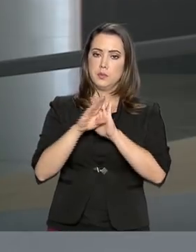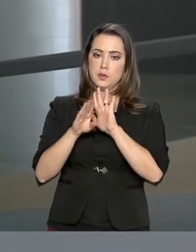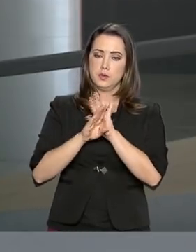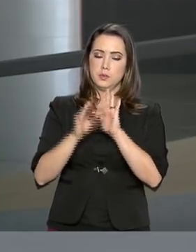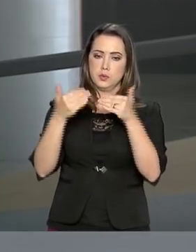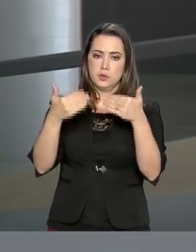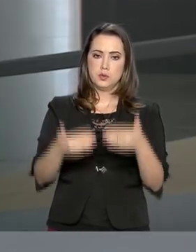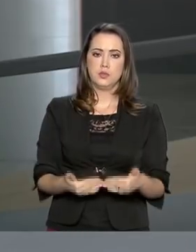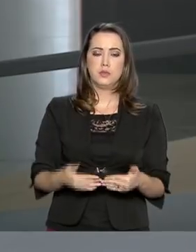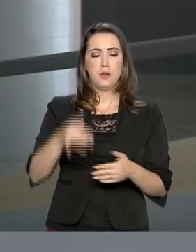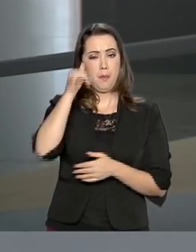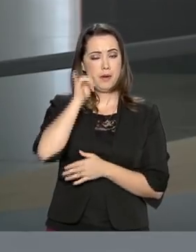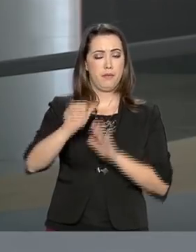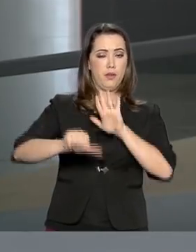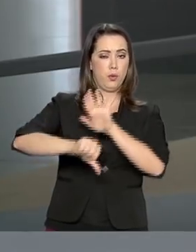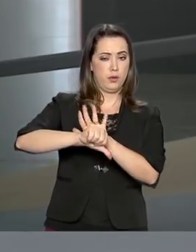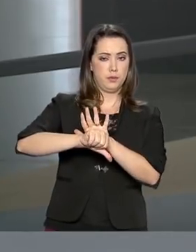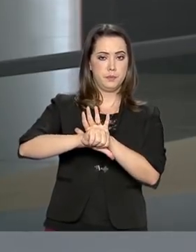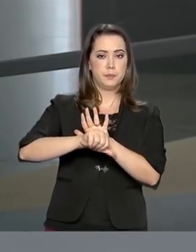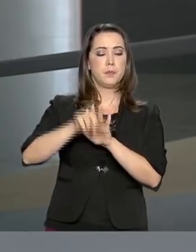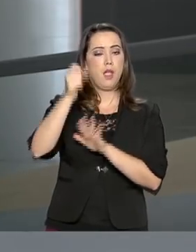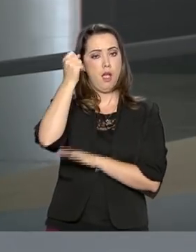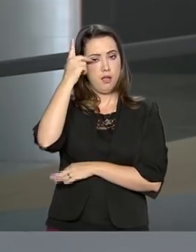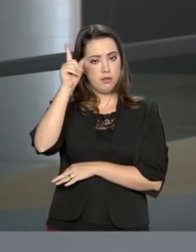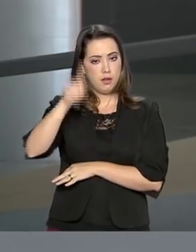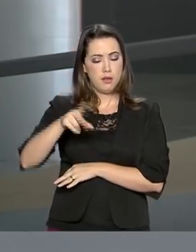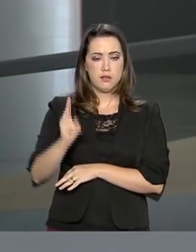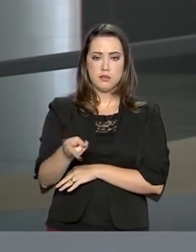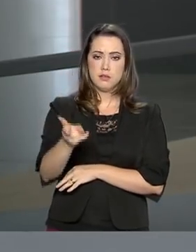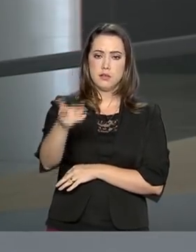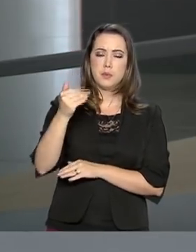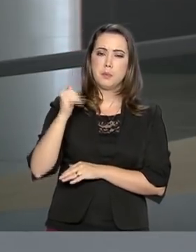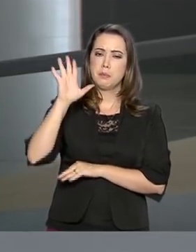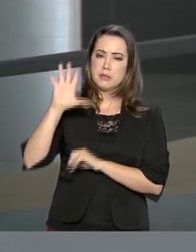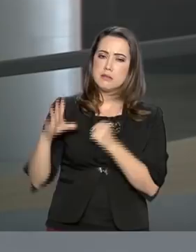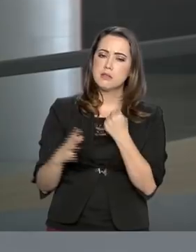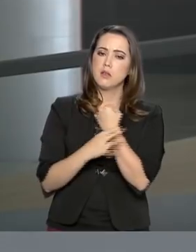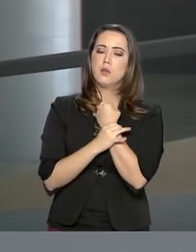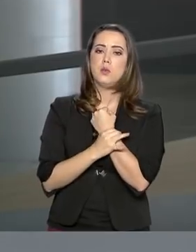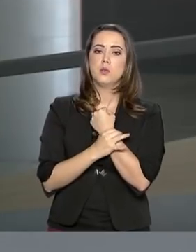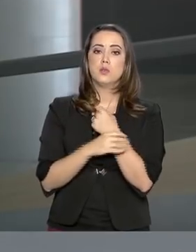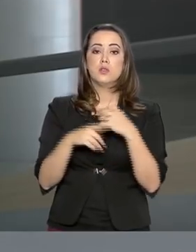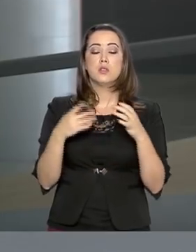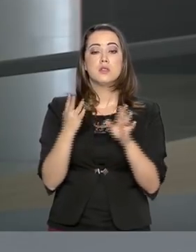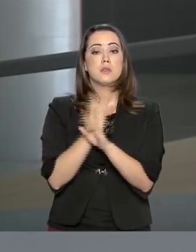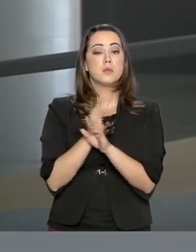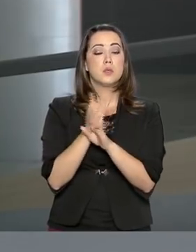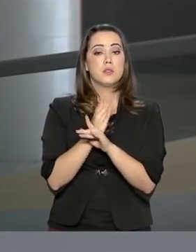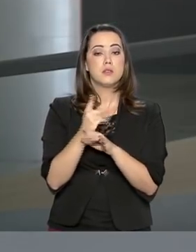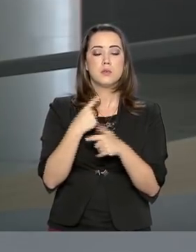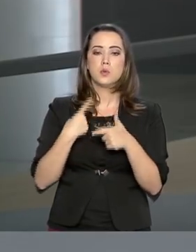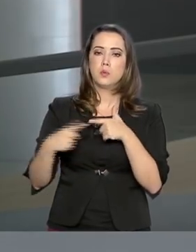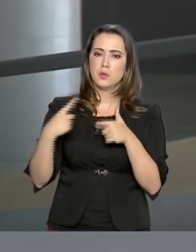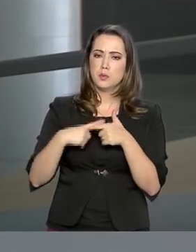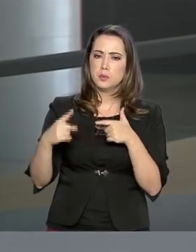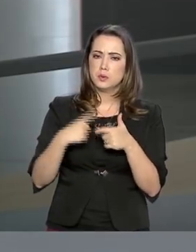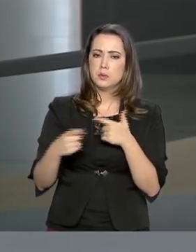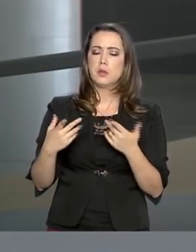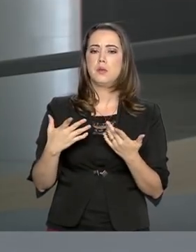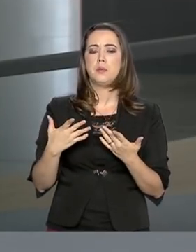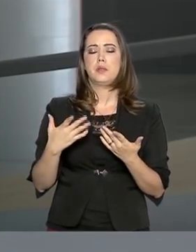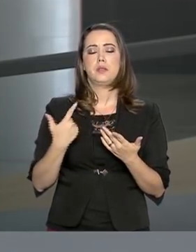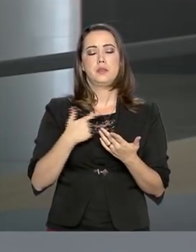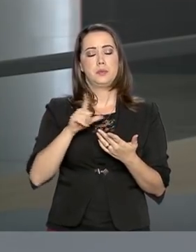de Enfrentamento à Criminalidade. A ideia é garantir mais segurança em municípios afetados pelos altos